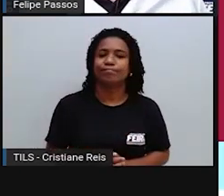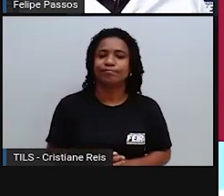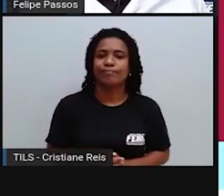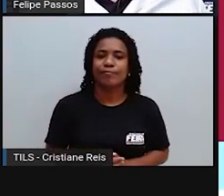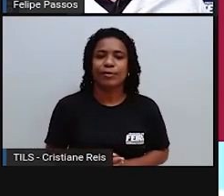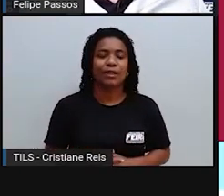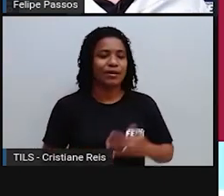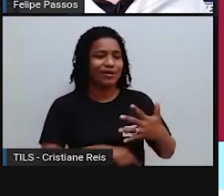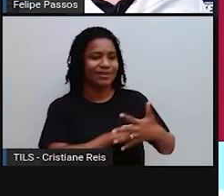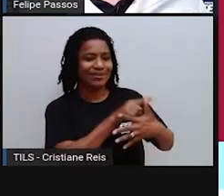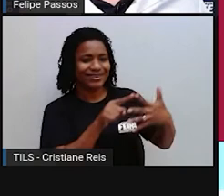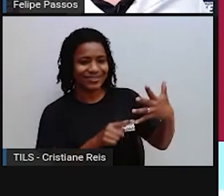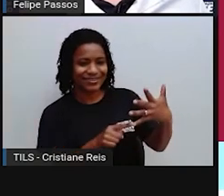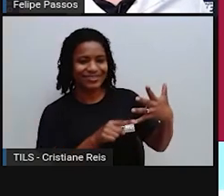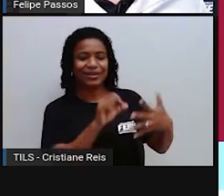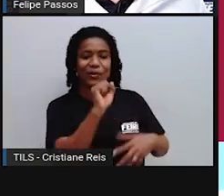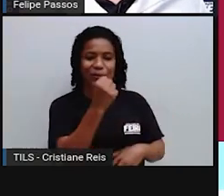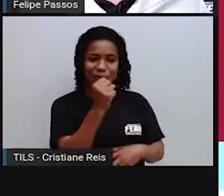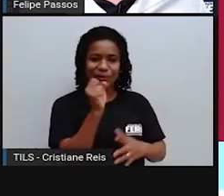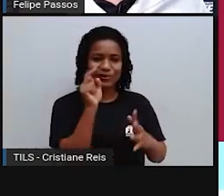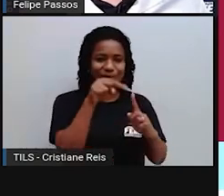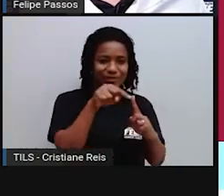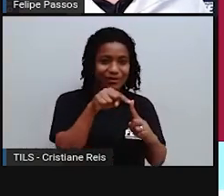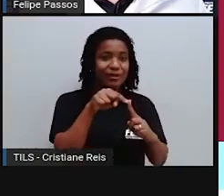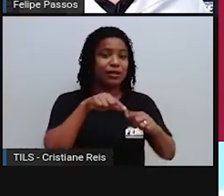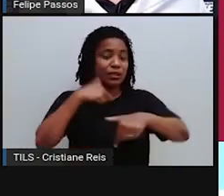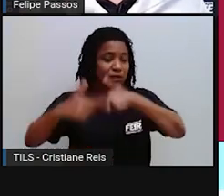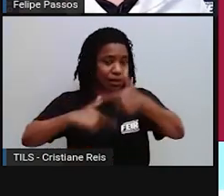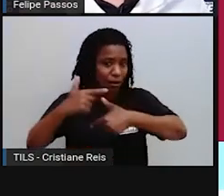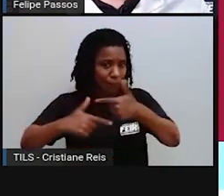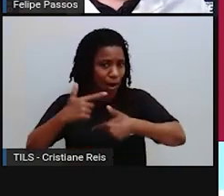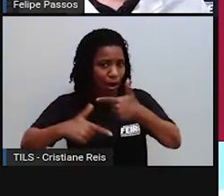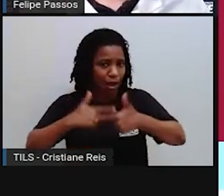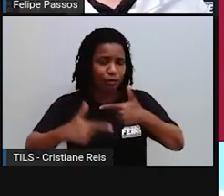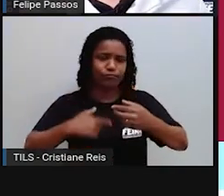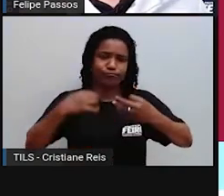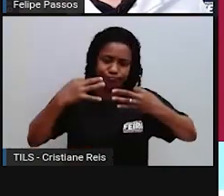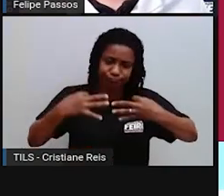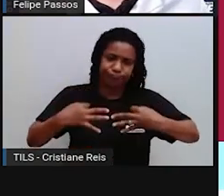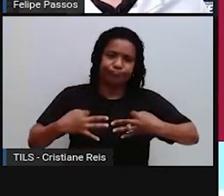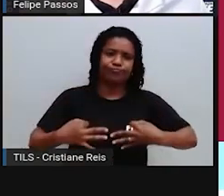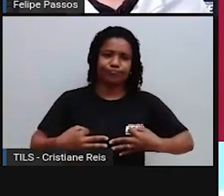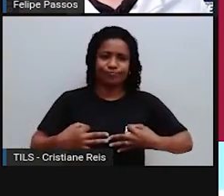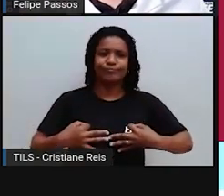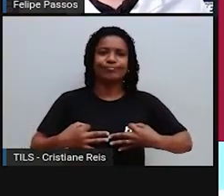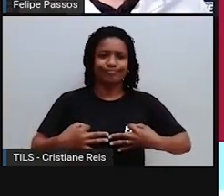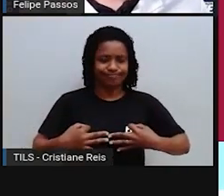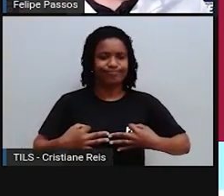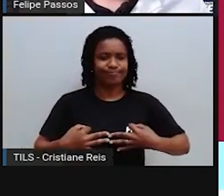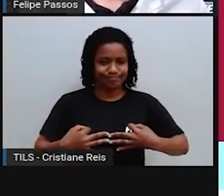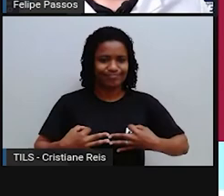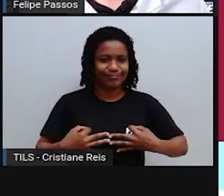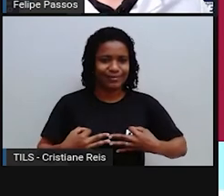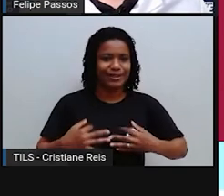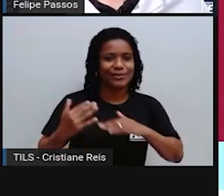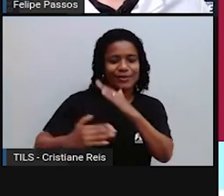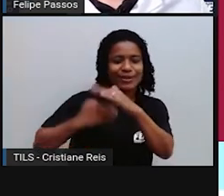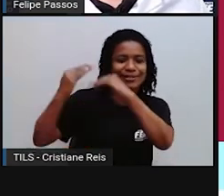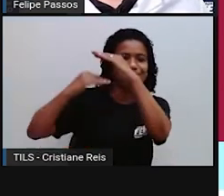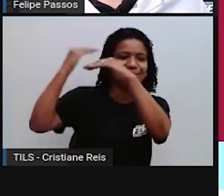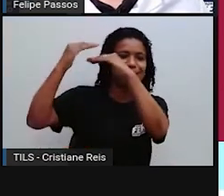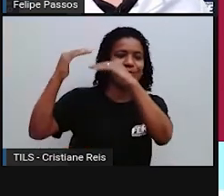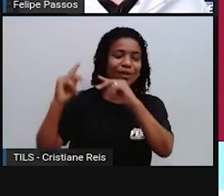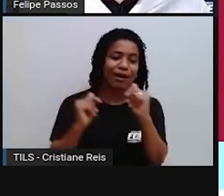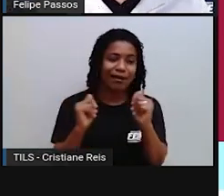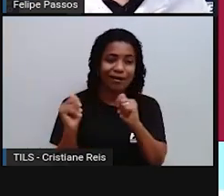decente e crescimento econômico, as instituições e os governos precisam garantir emprego, para que as pessoas